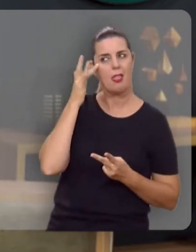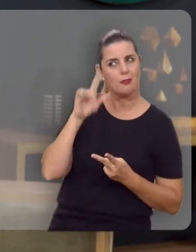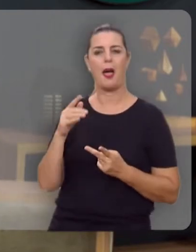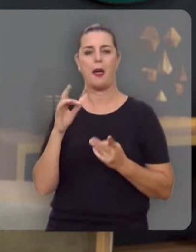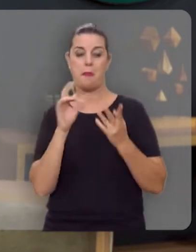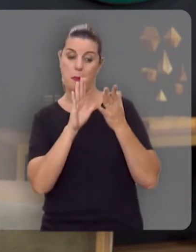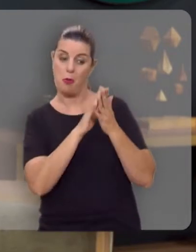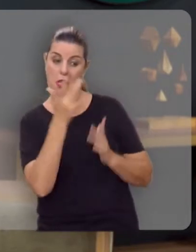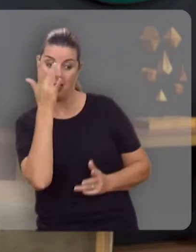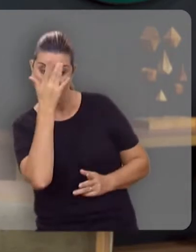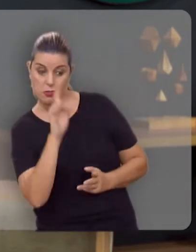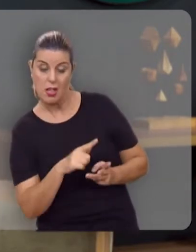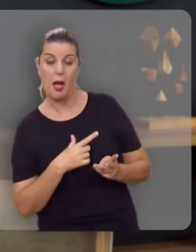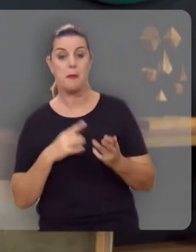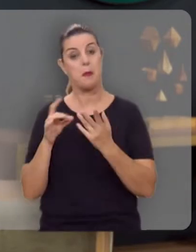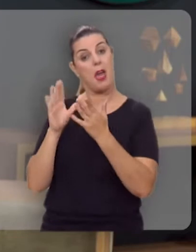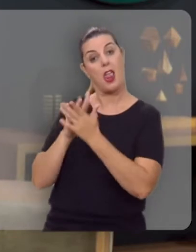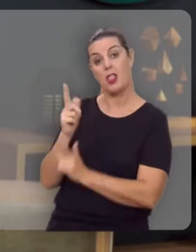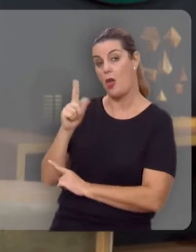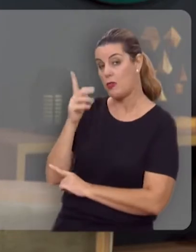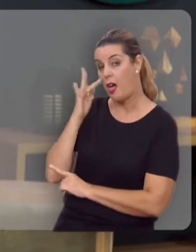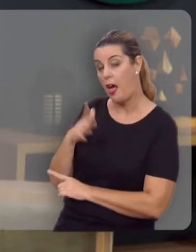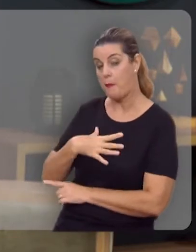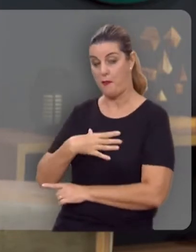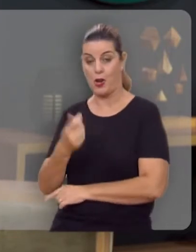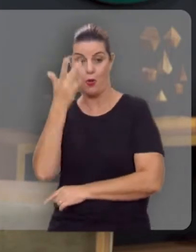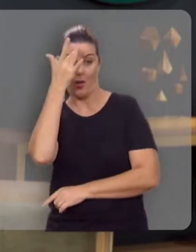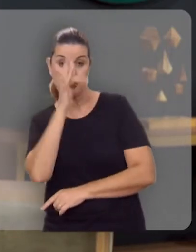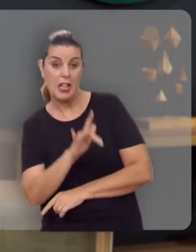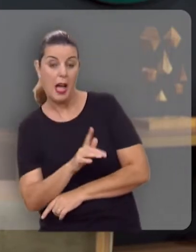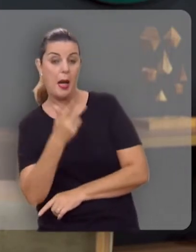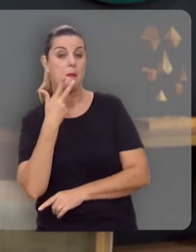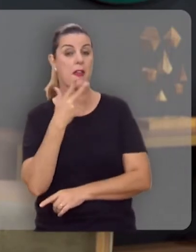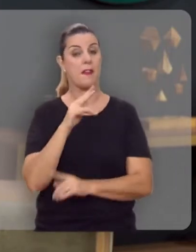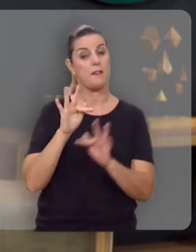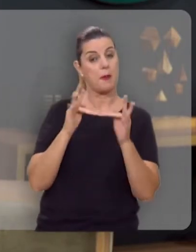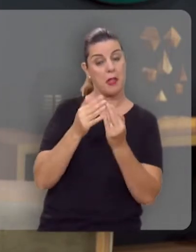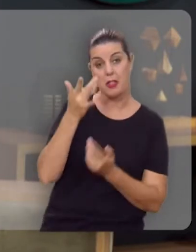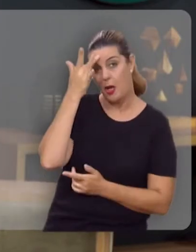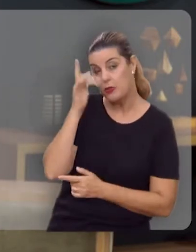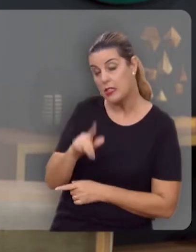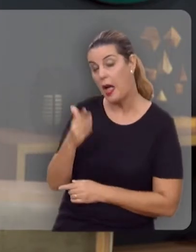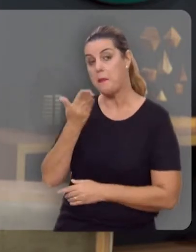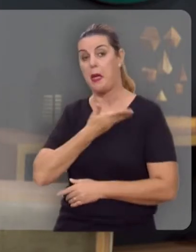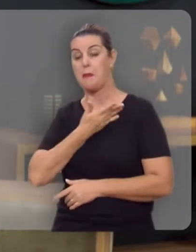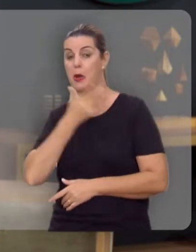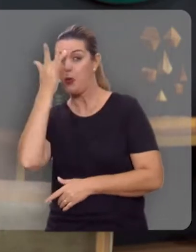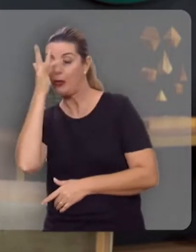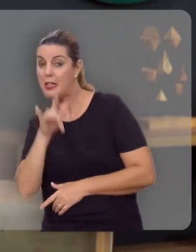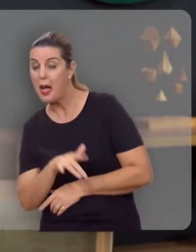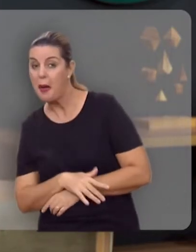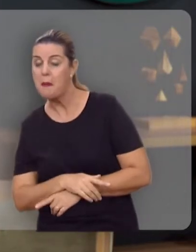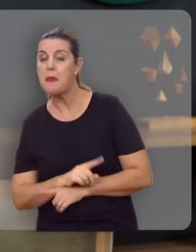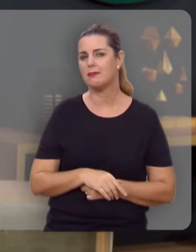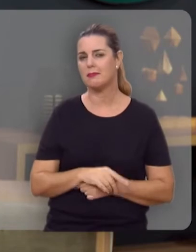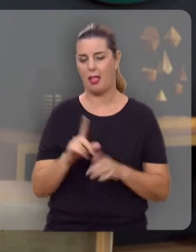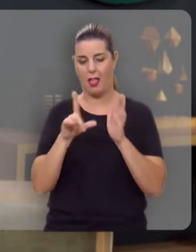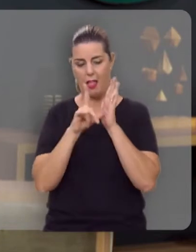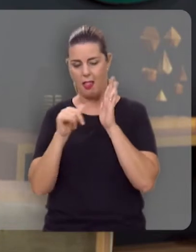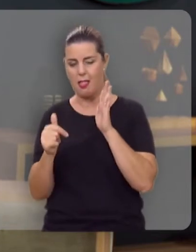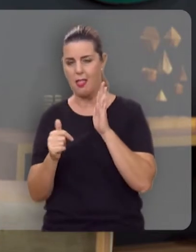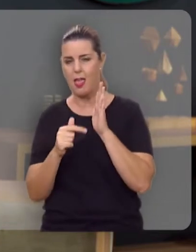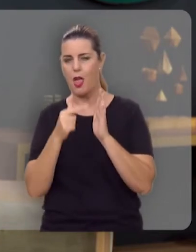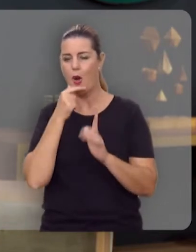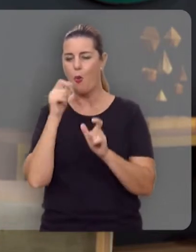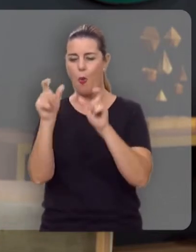não sabe, sua mulher não sabe, seu marido não sabe, seus filhos não sabem, seus pais não sabem, seus amigos não sabem. A